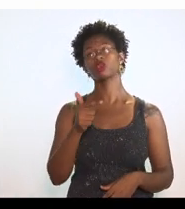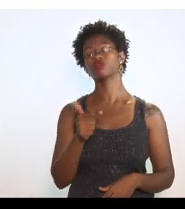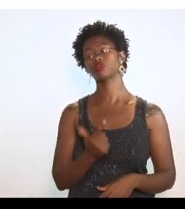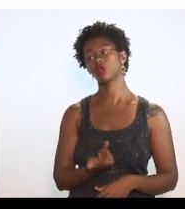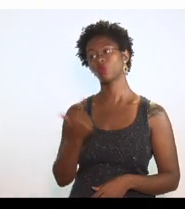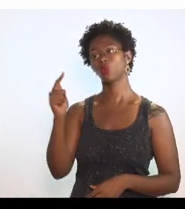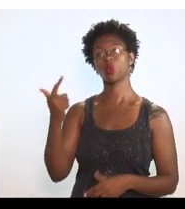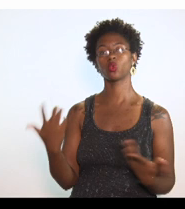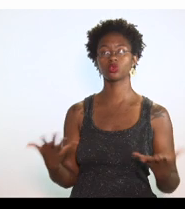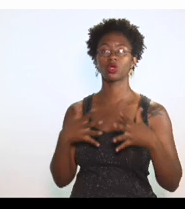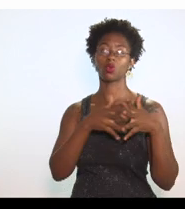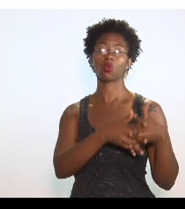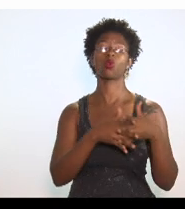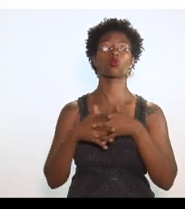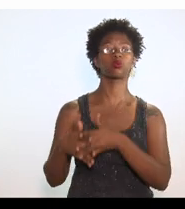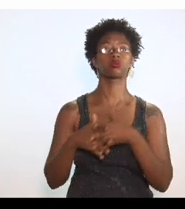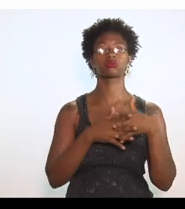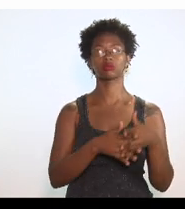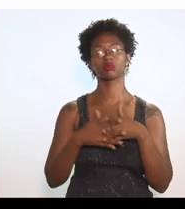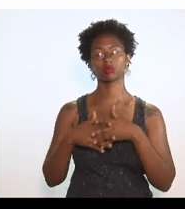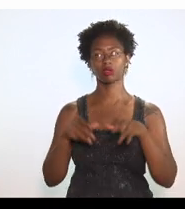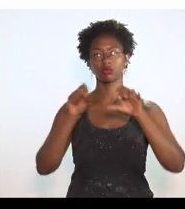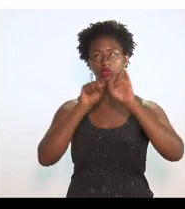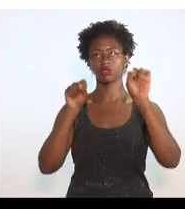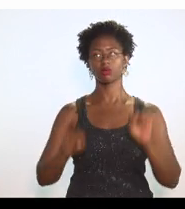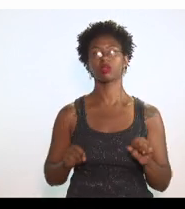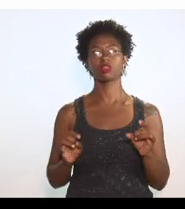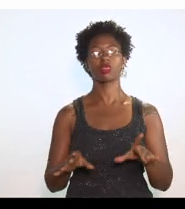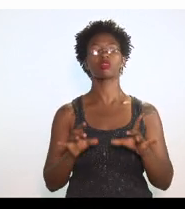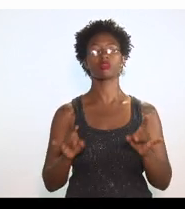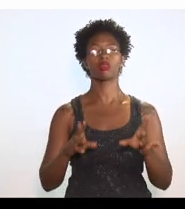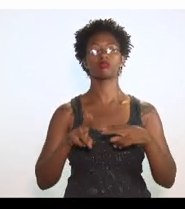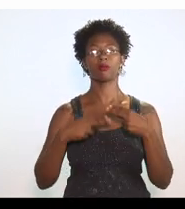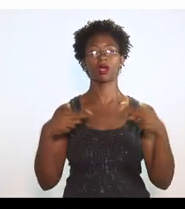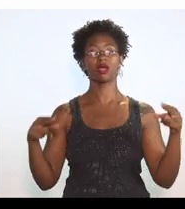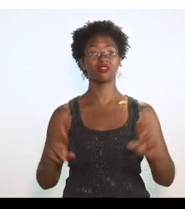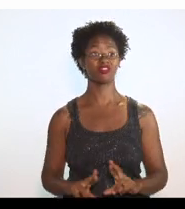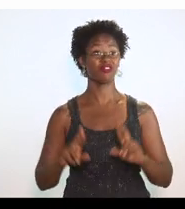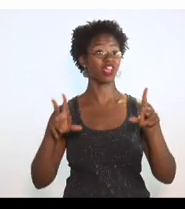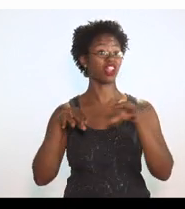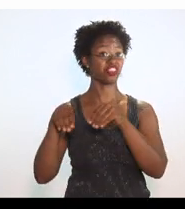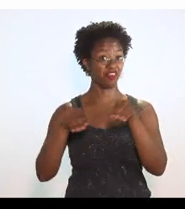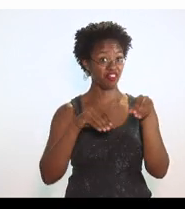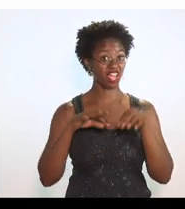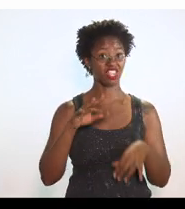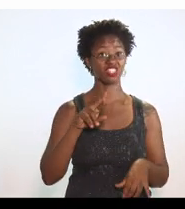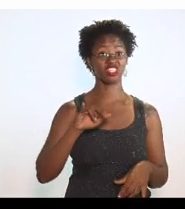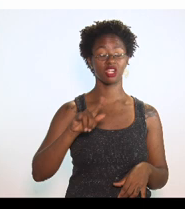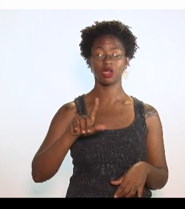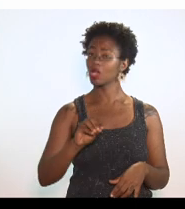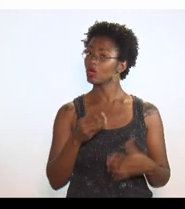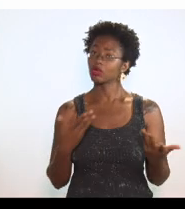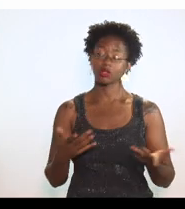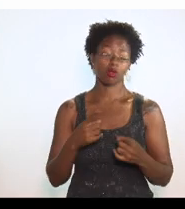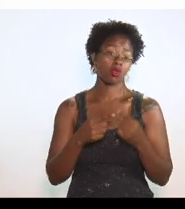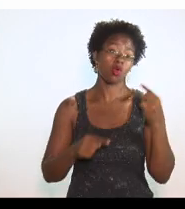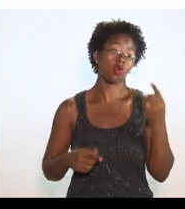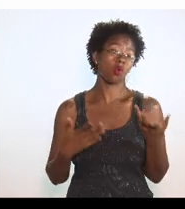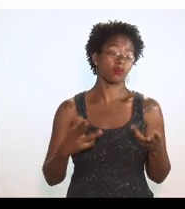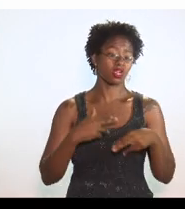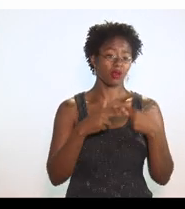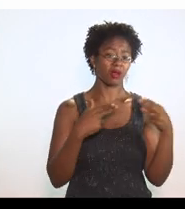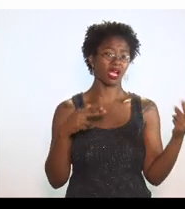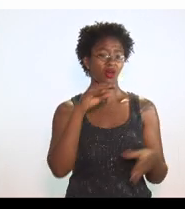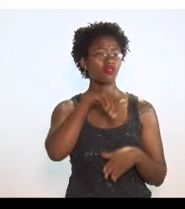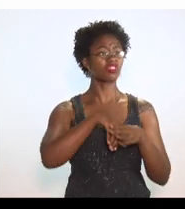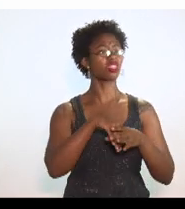confusão. A sistemática comercial do macarrão é completamente diferente da farinha, então a gente entende que não faz sentido o macarrão estar nessa